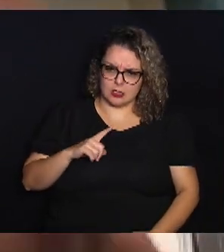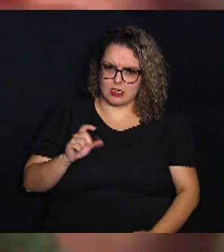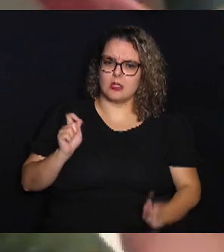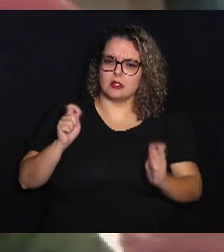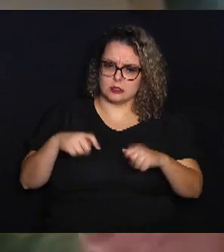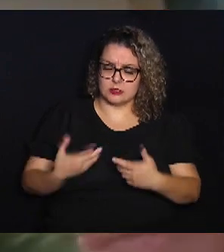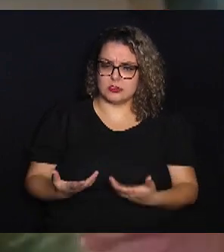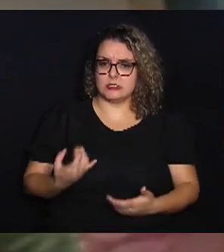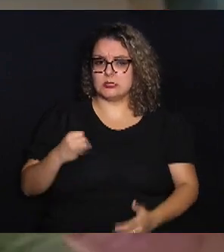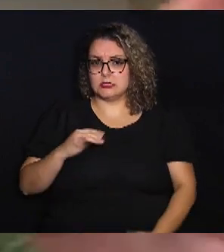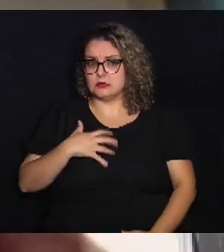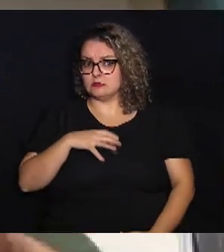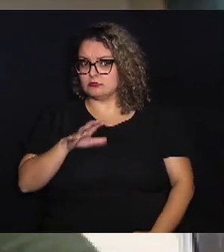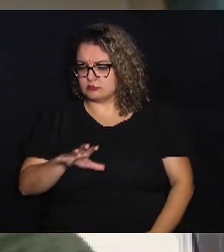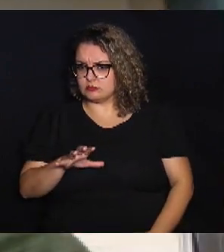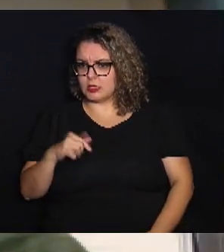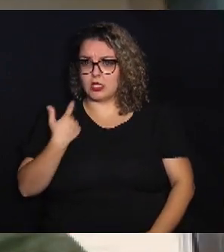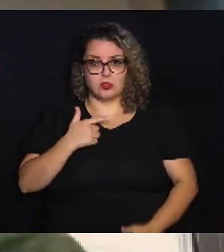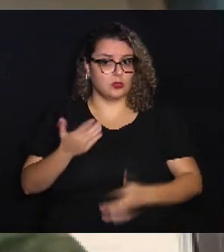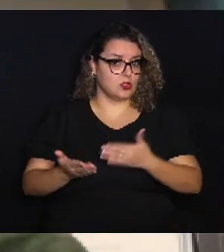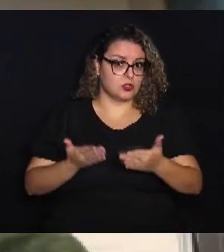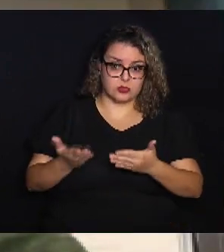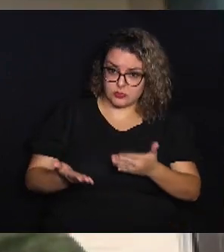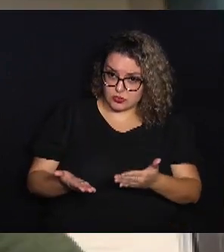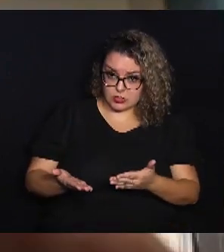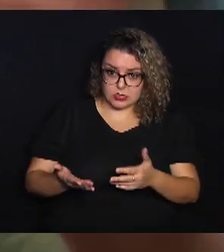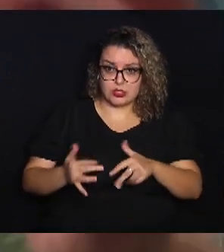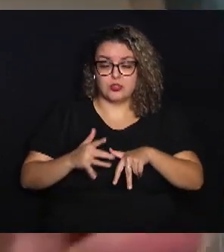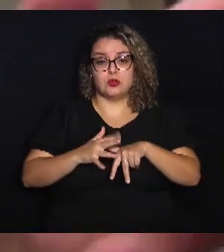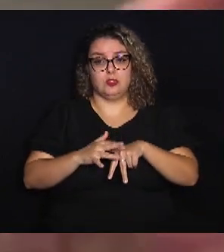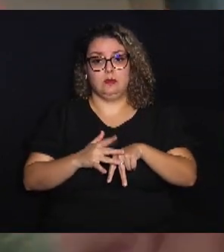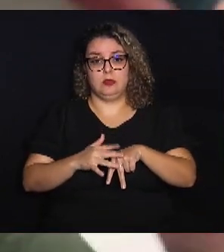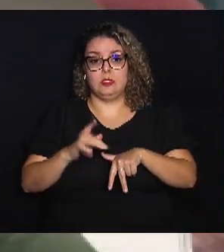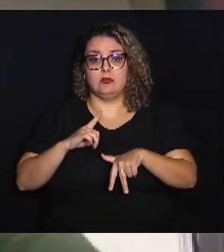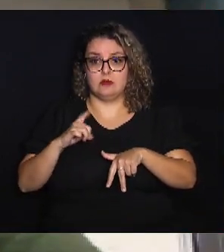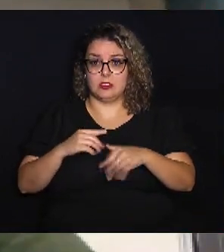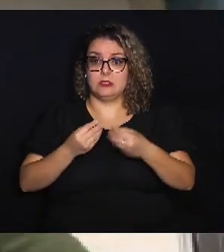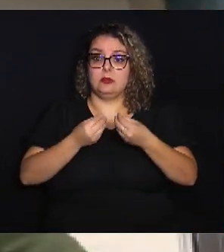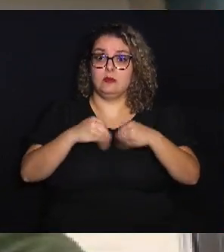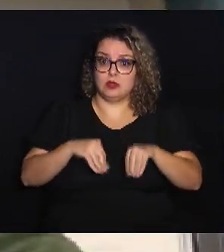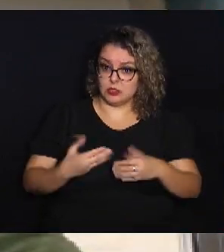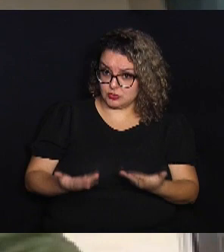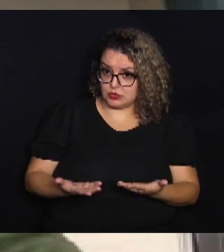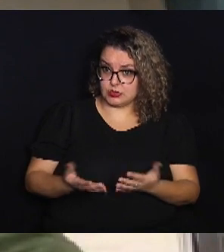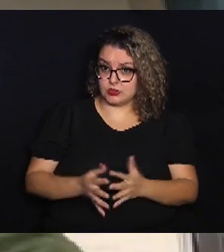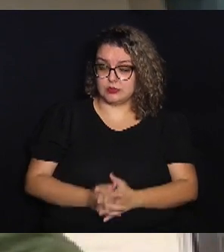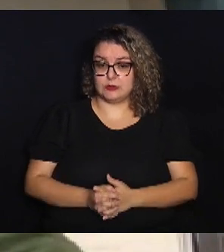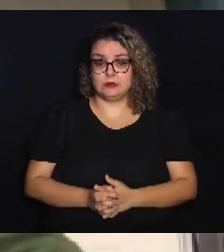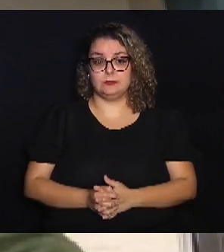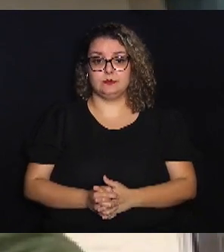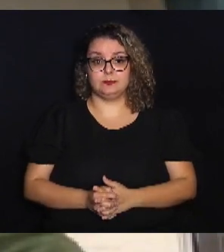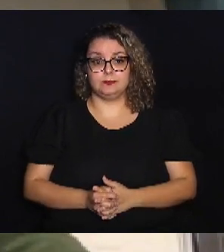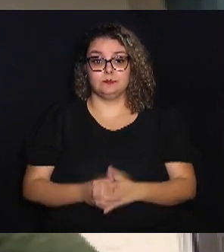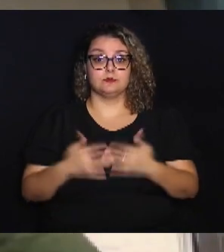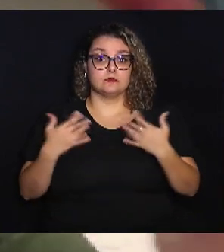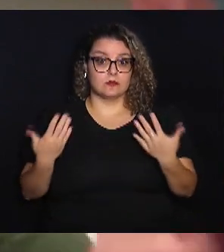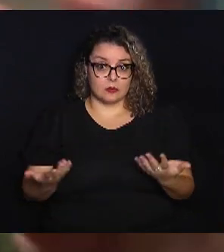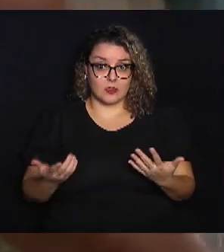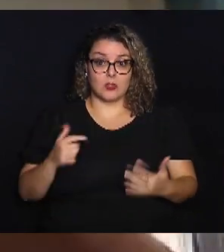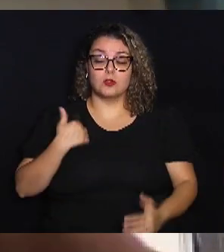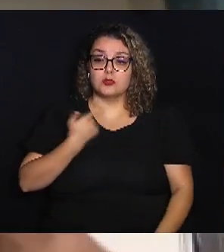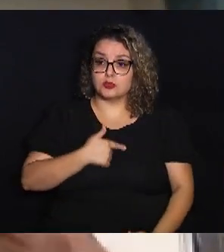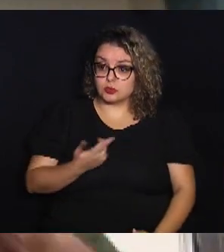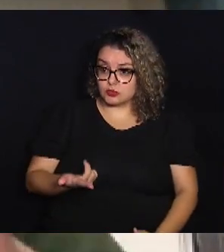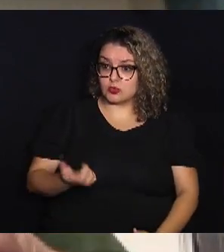E se não é bem assim e a gente não trata, o paciente vai ter um prejuízo. Então,